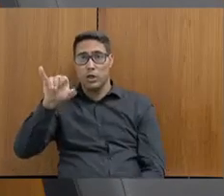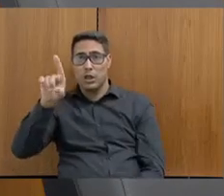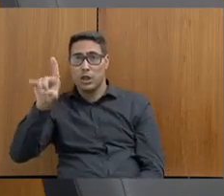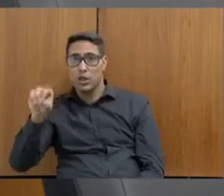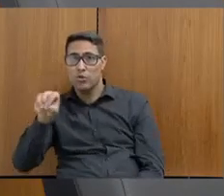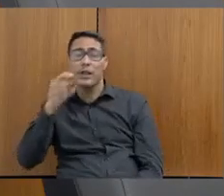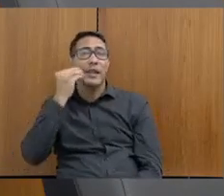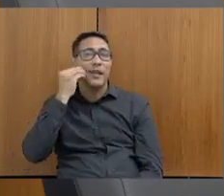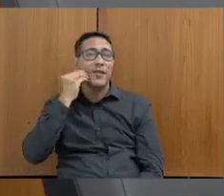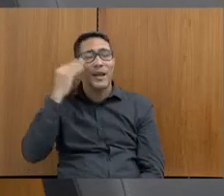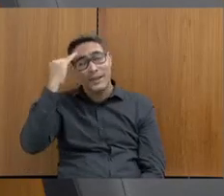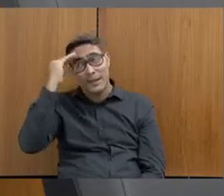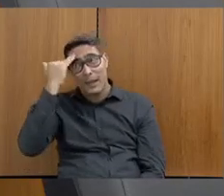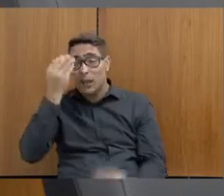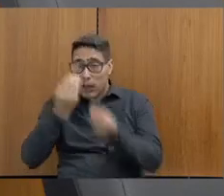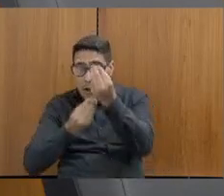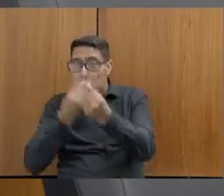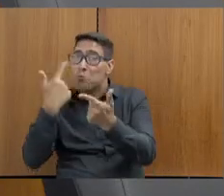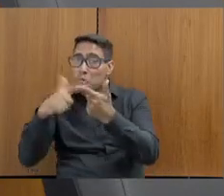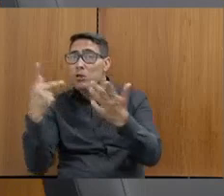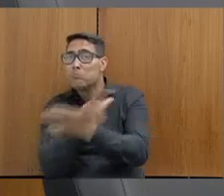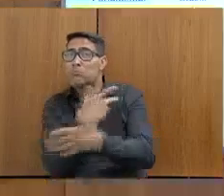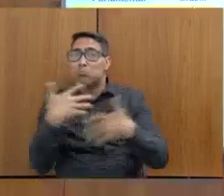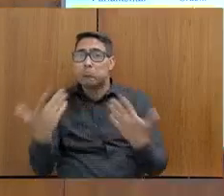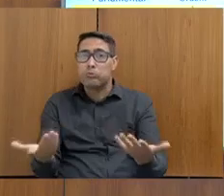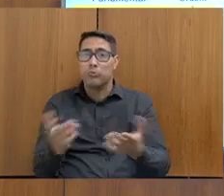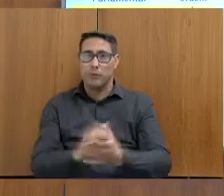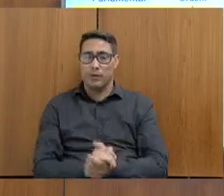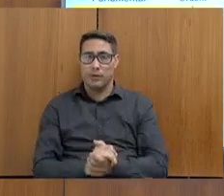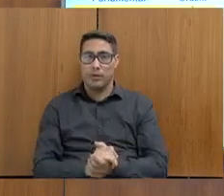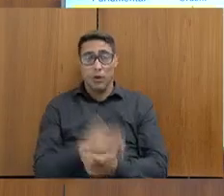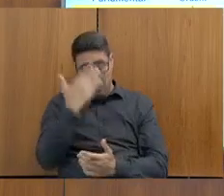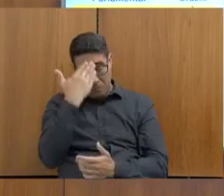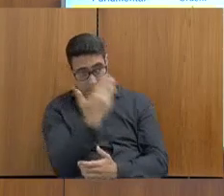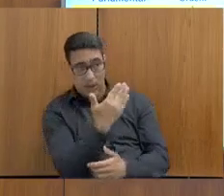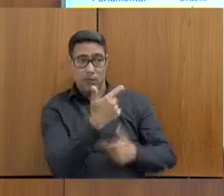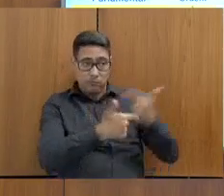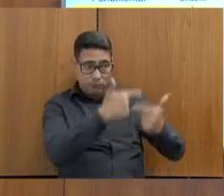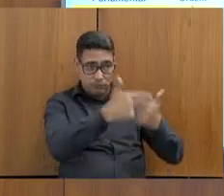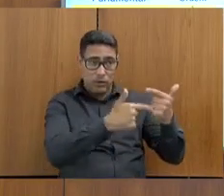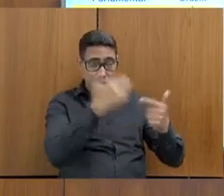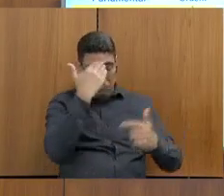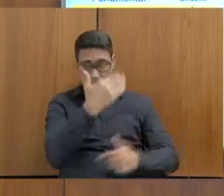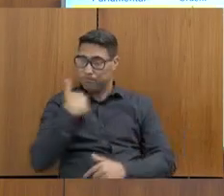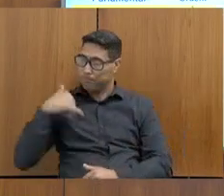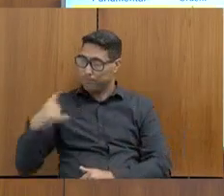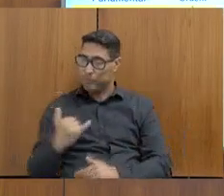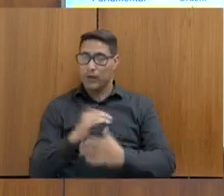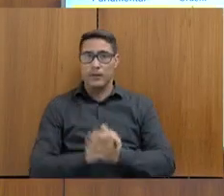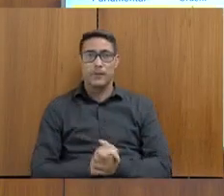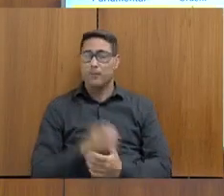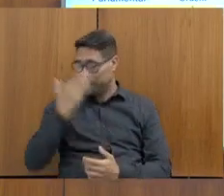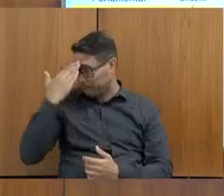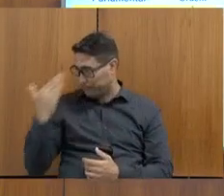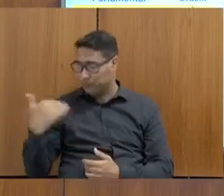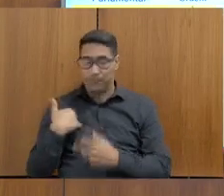acontecendo. Mais uma vez, parabéns pelo trabalho e pela oportunidade. Obrigado, deputado. Com relação à